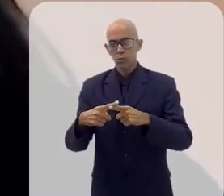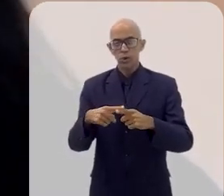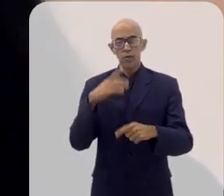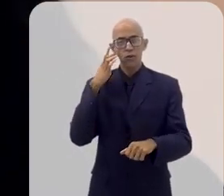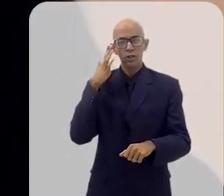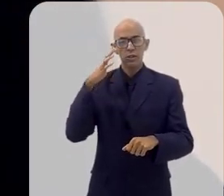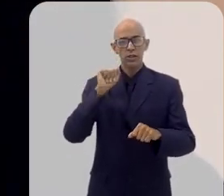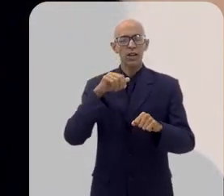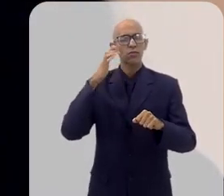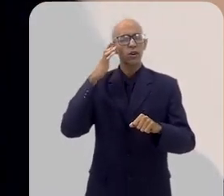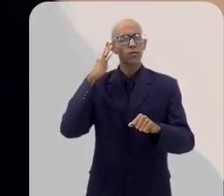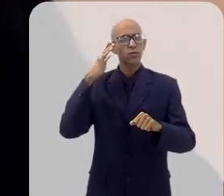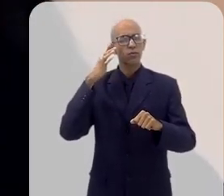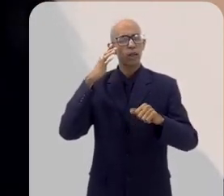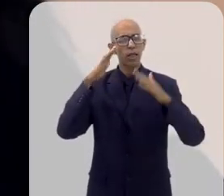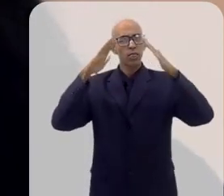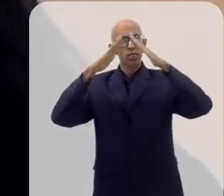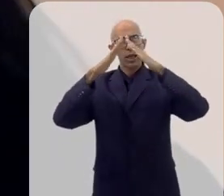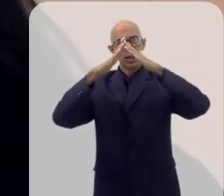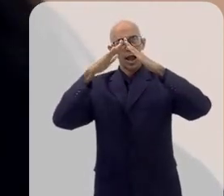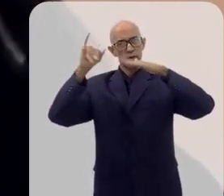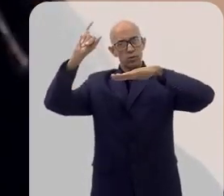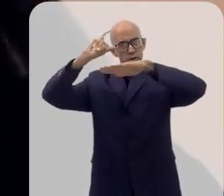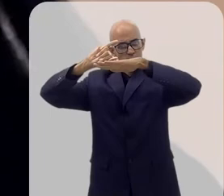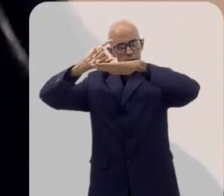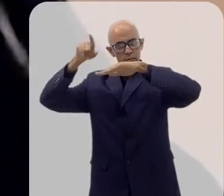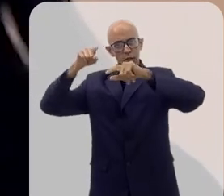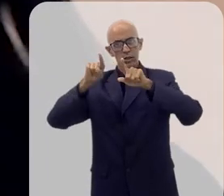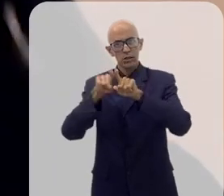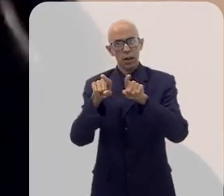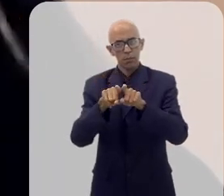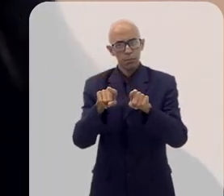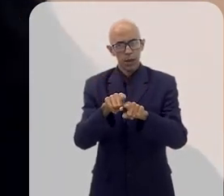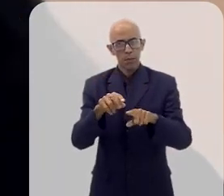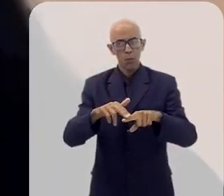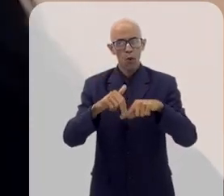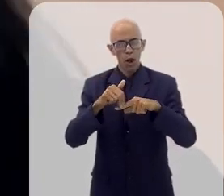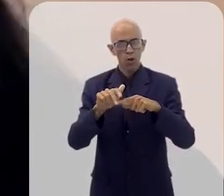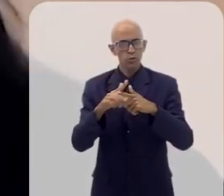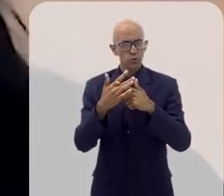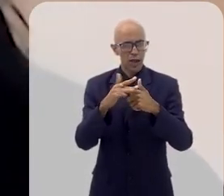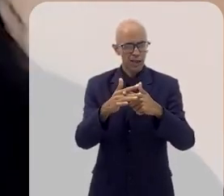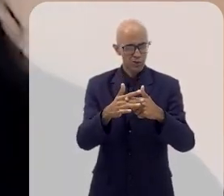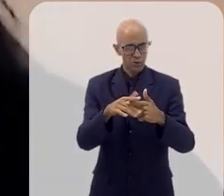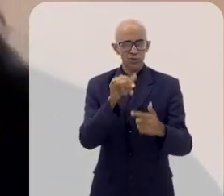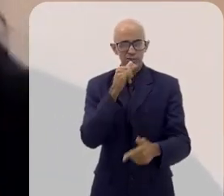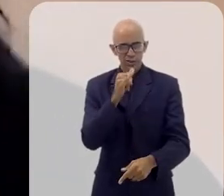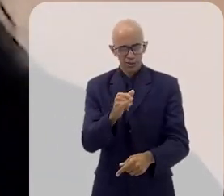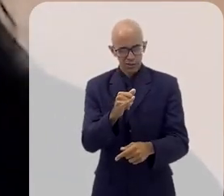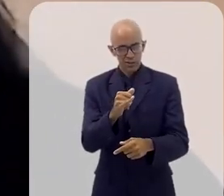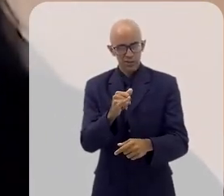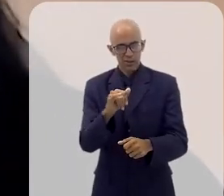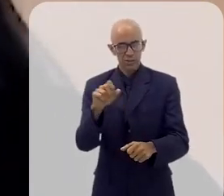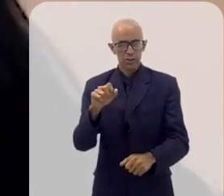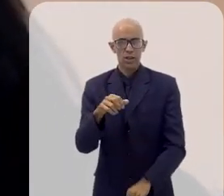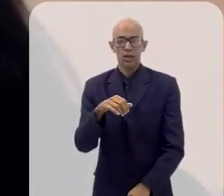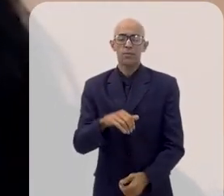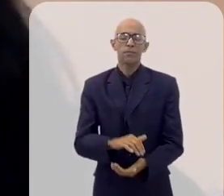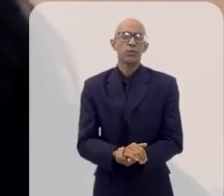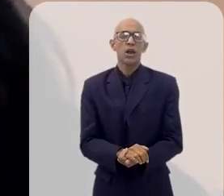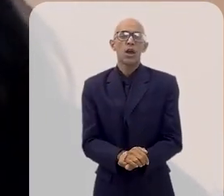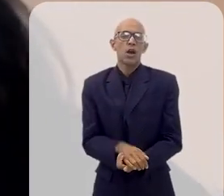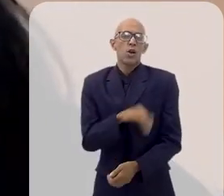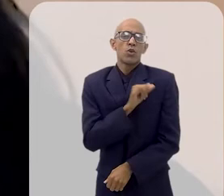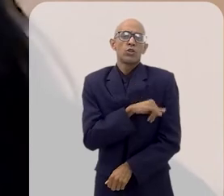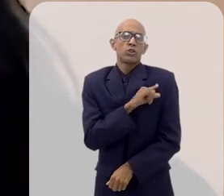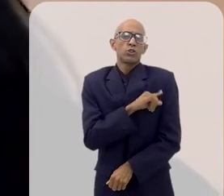facilidade de ter espaço nos telhados, e os constantes aumentos na conta de luz, energia, como você mesma disse. O Rio